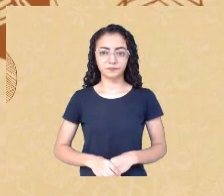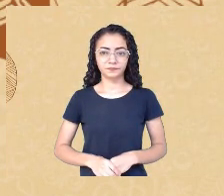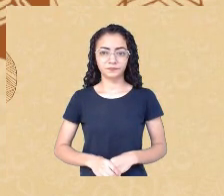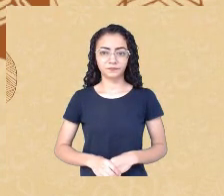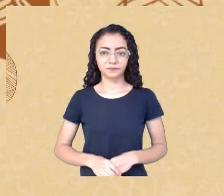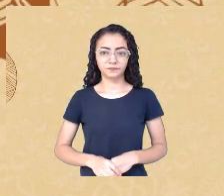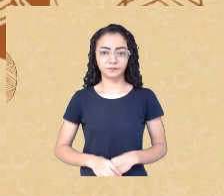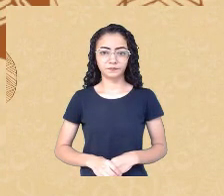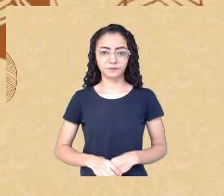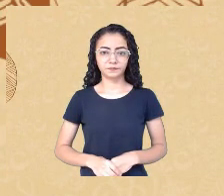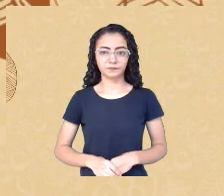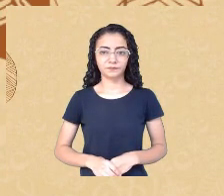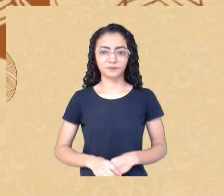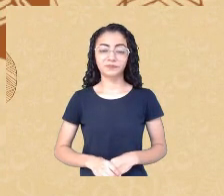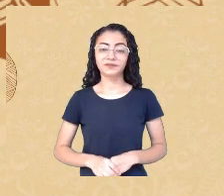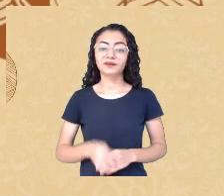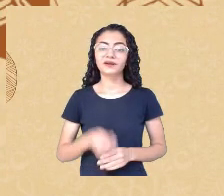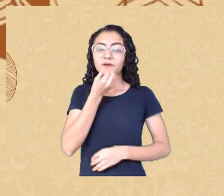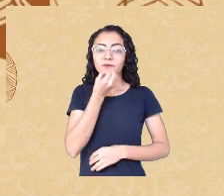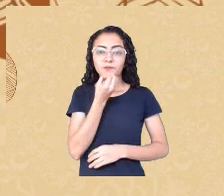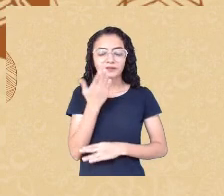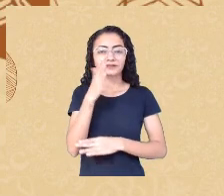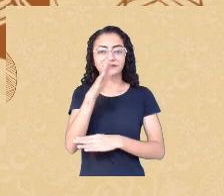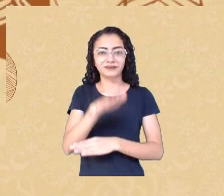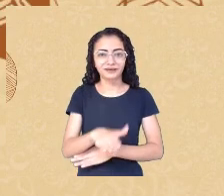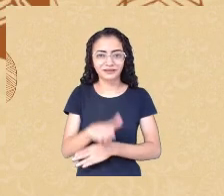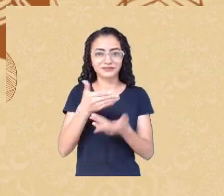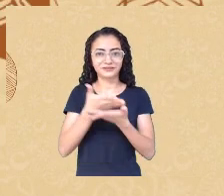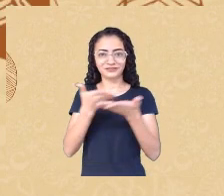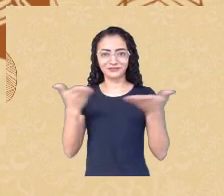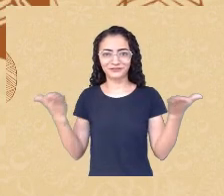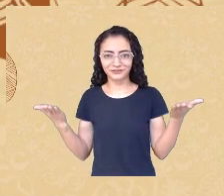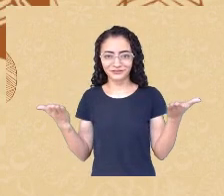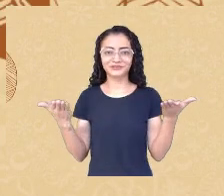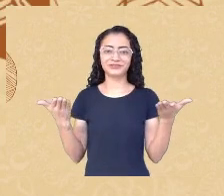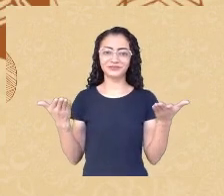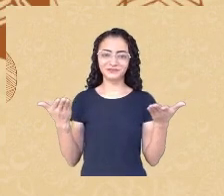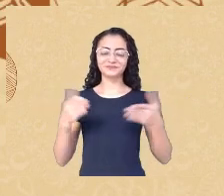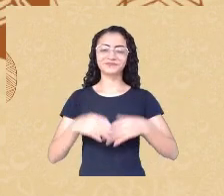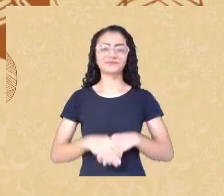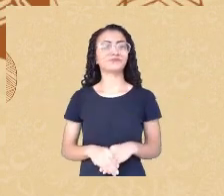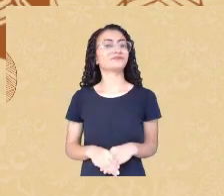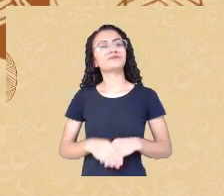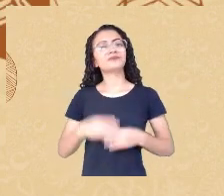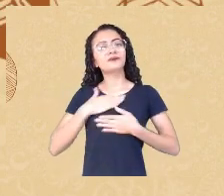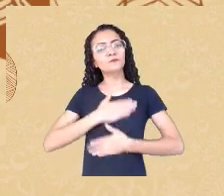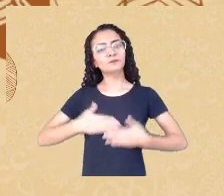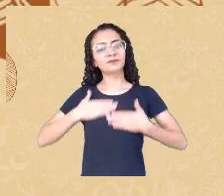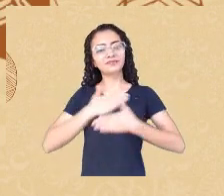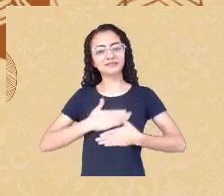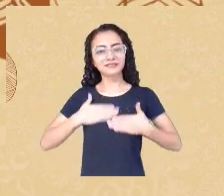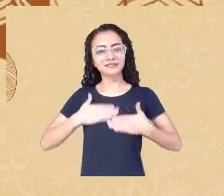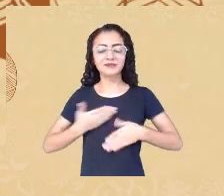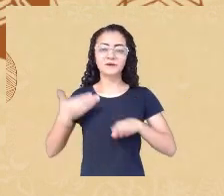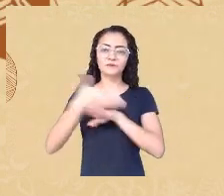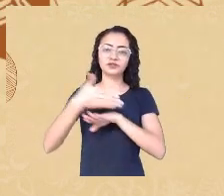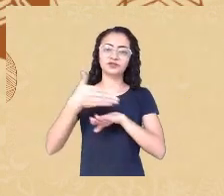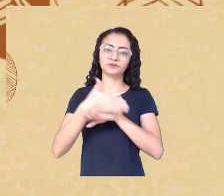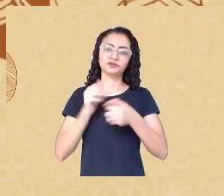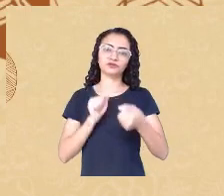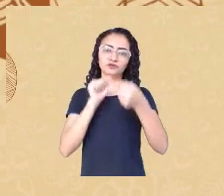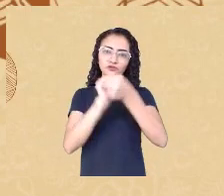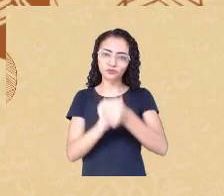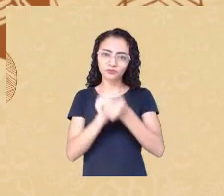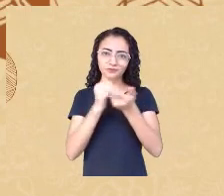Bom, boa tarde a todas, todos e todos. Prazer estar aqui com vocês. Estamos